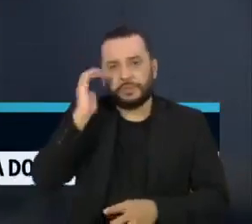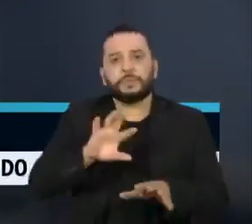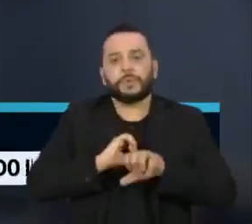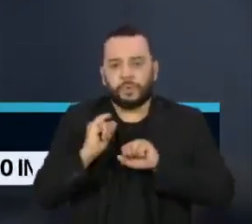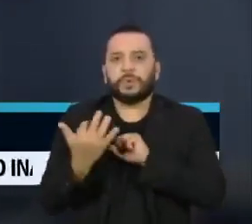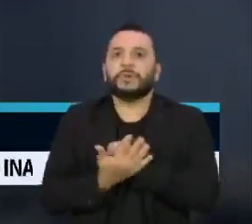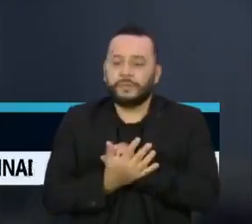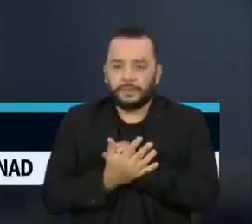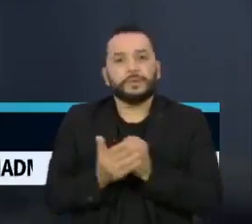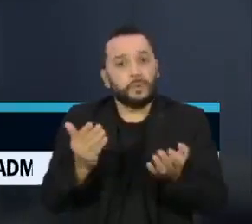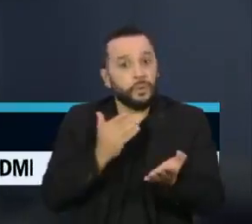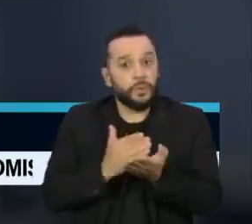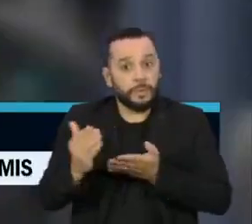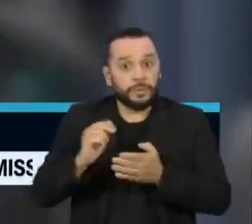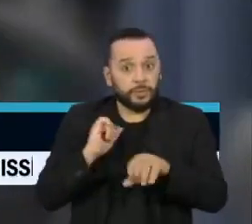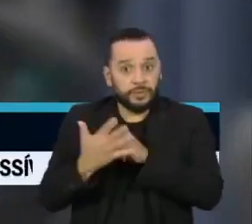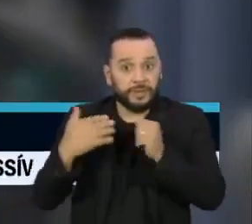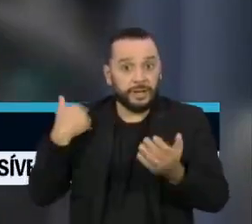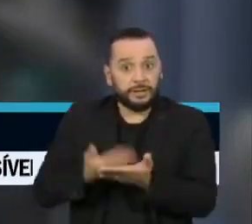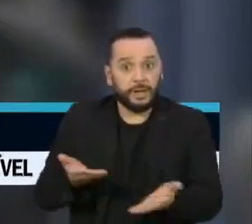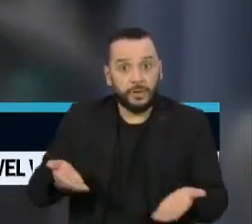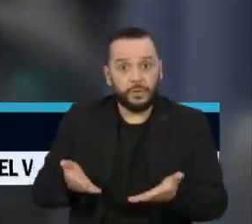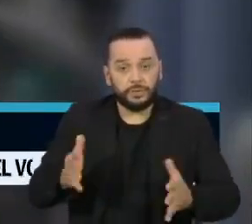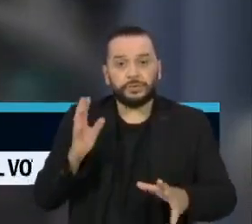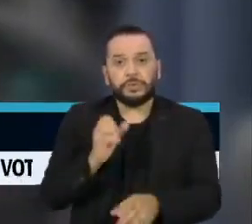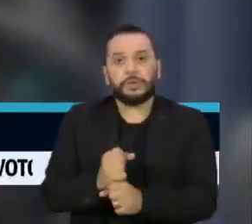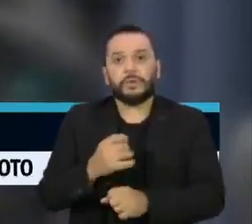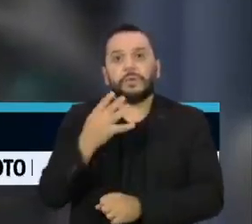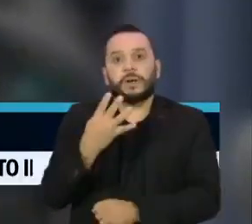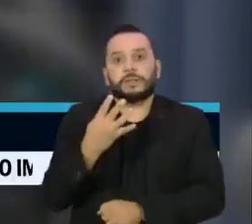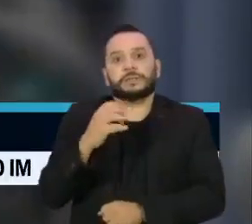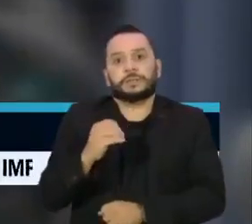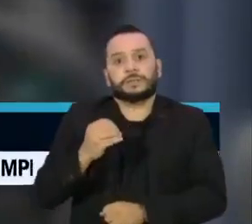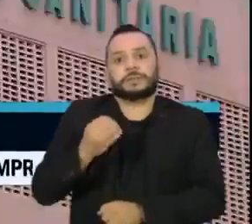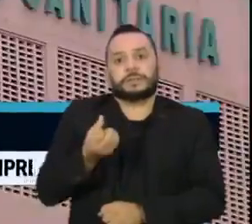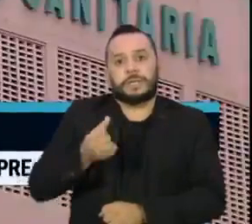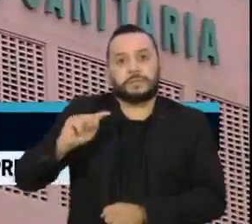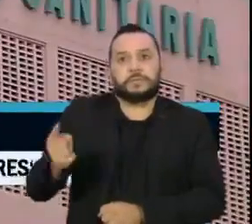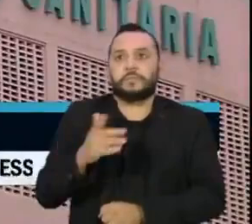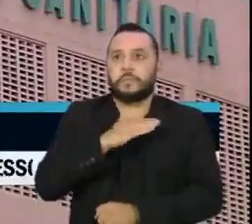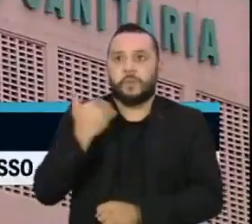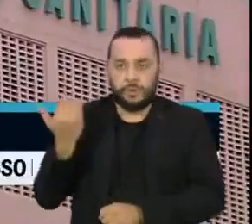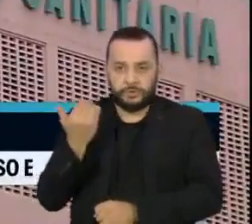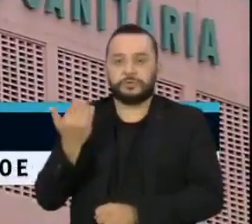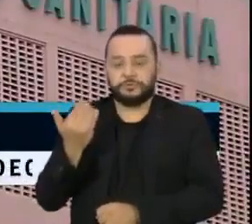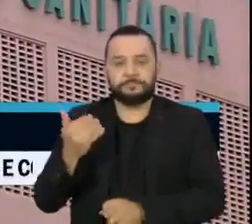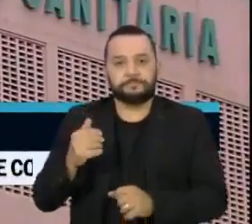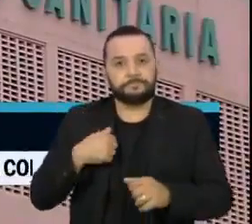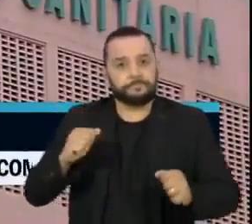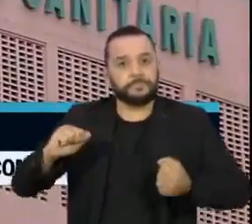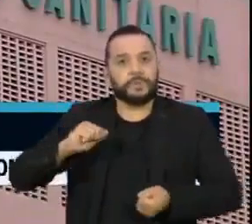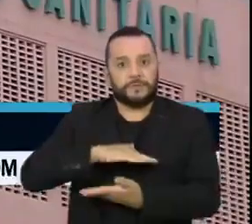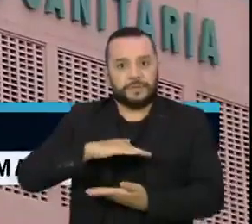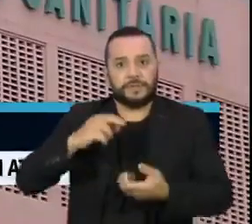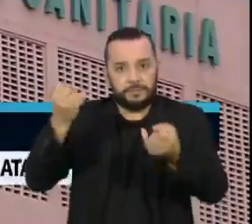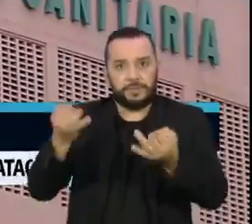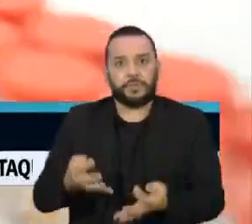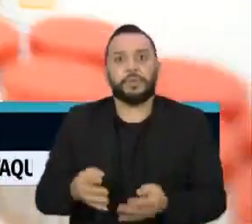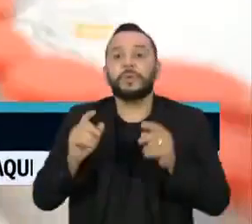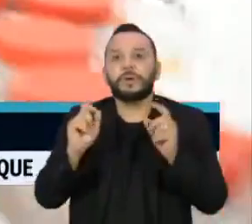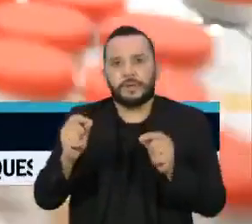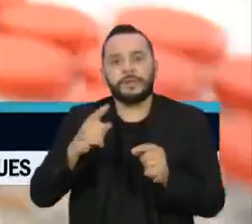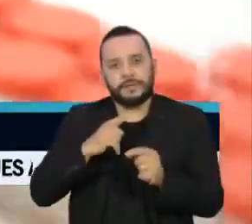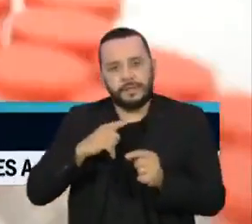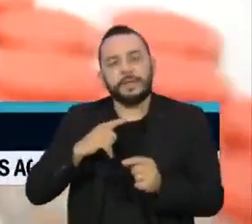da doença desde o início da pandemia, com 406 mil óbitos. A Anvisa confirmou que recebeu os dados do